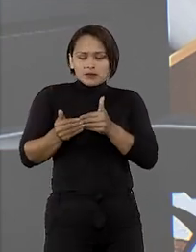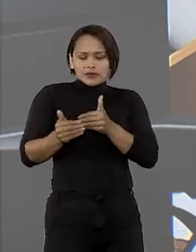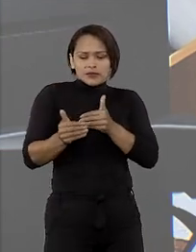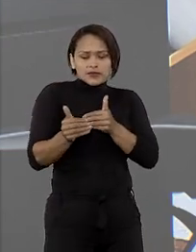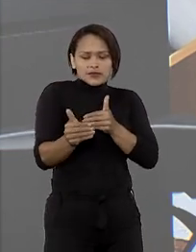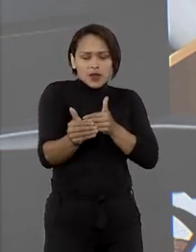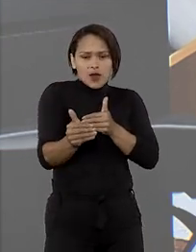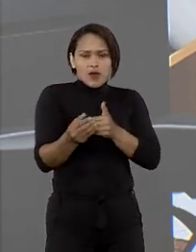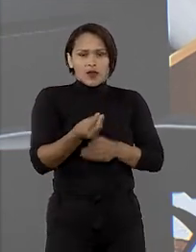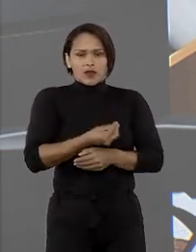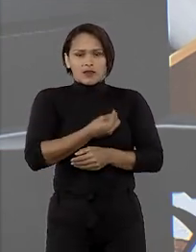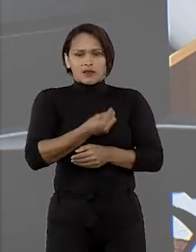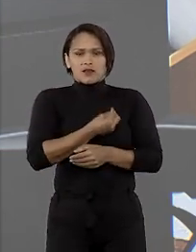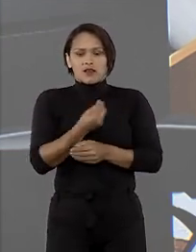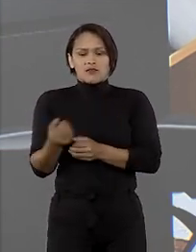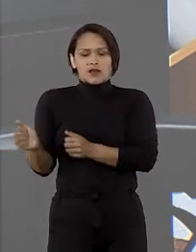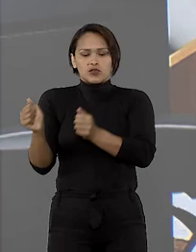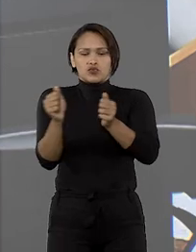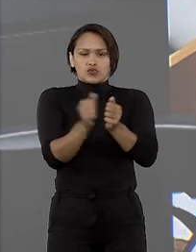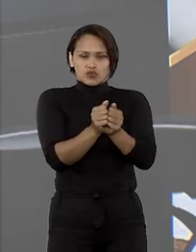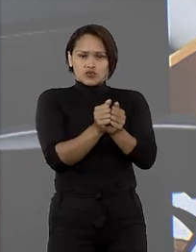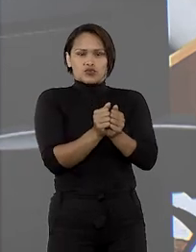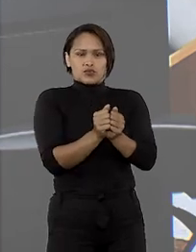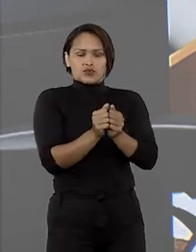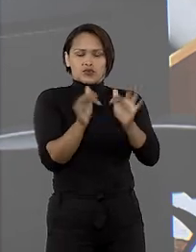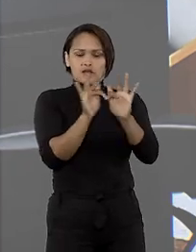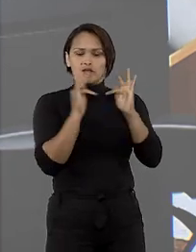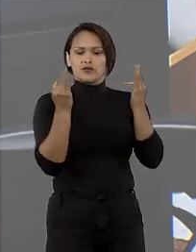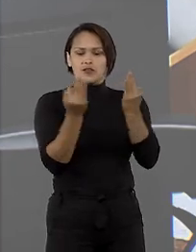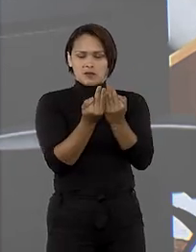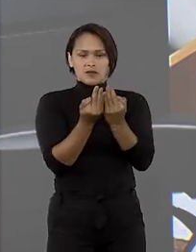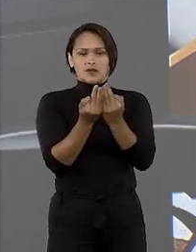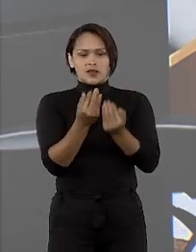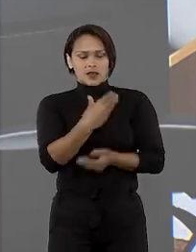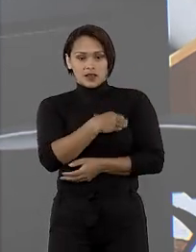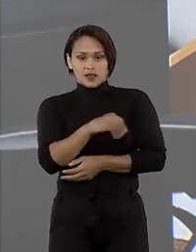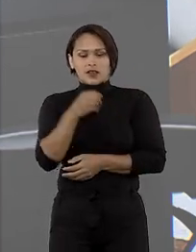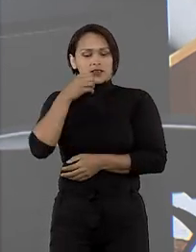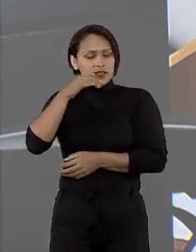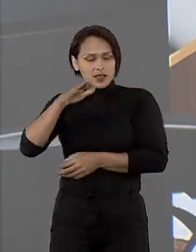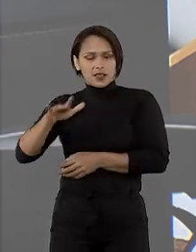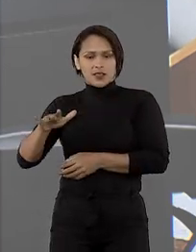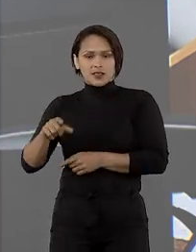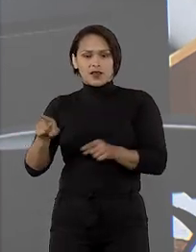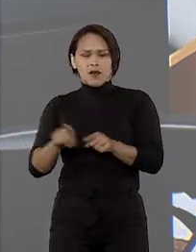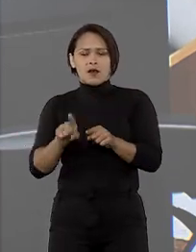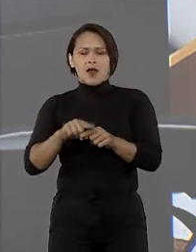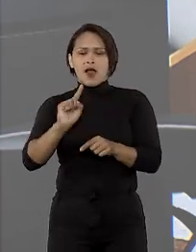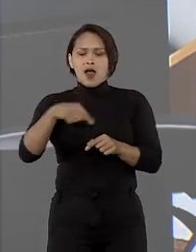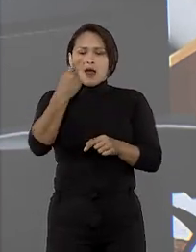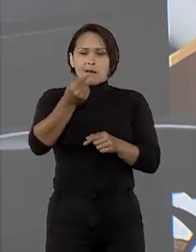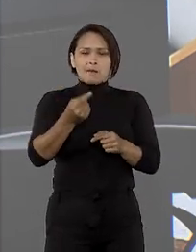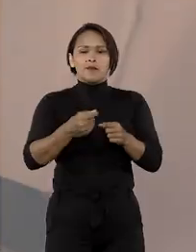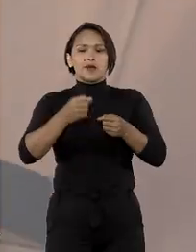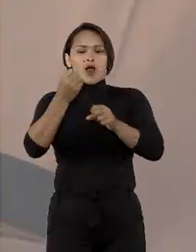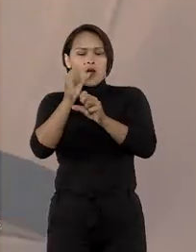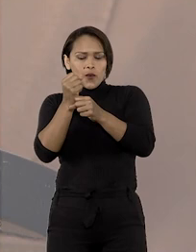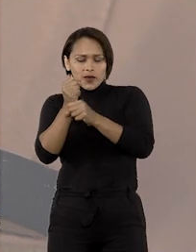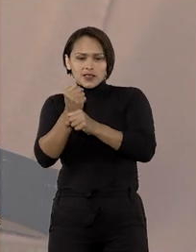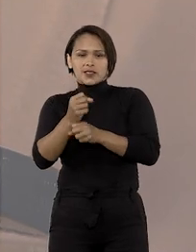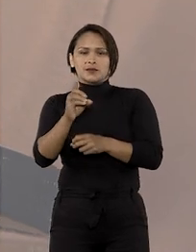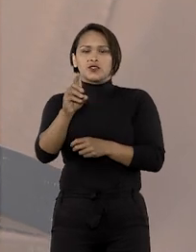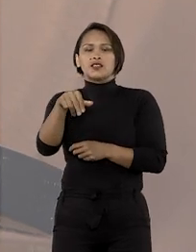longo período de convivência e de relação socioafetiva entre o autor e as crianças, após o exame de DNA em